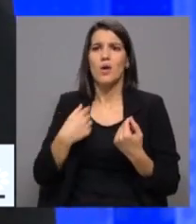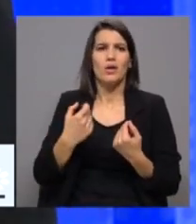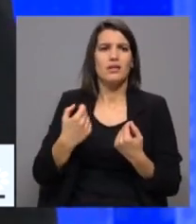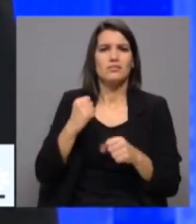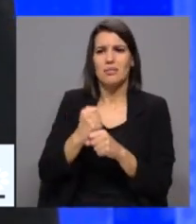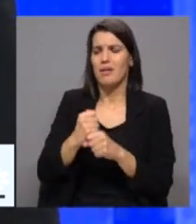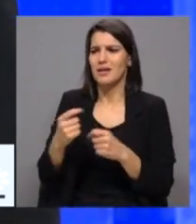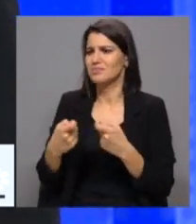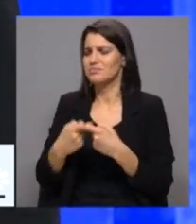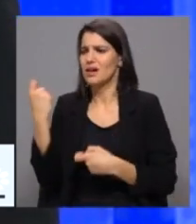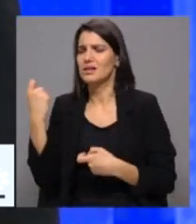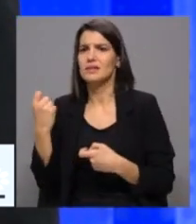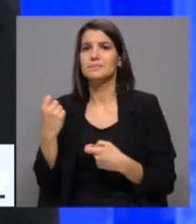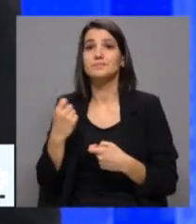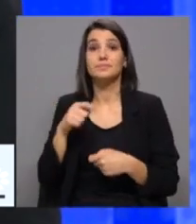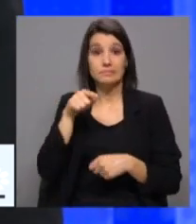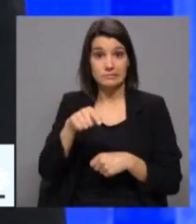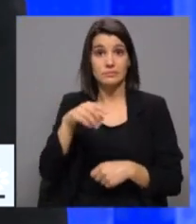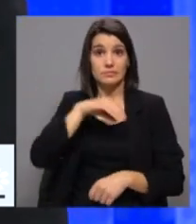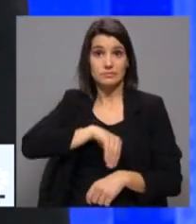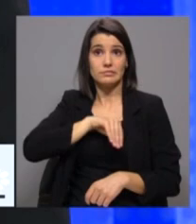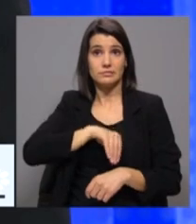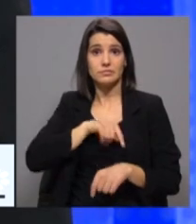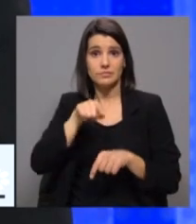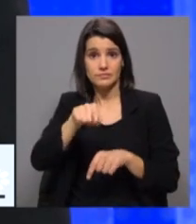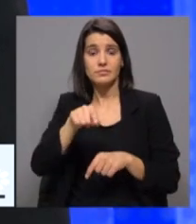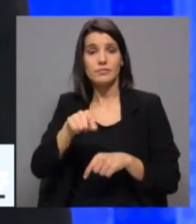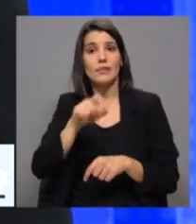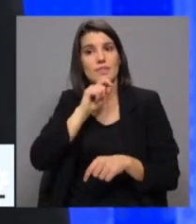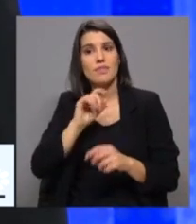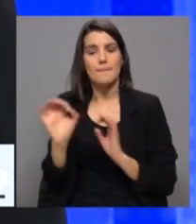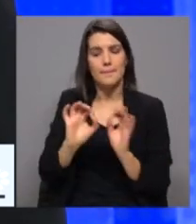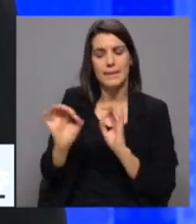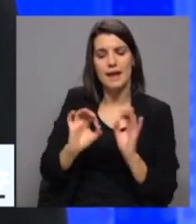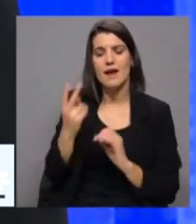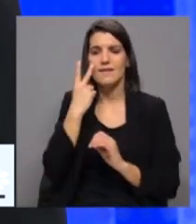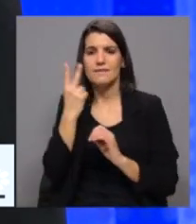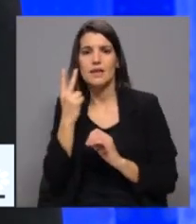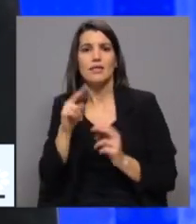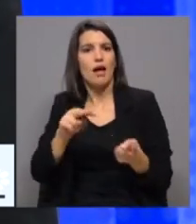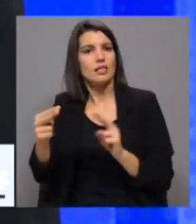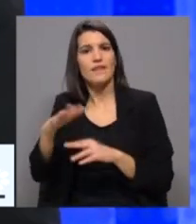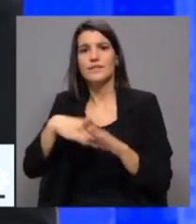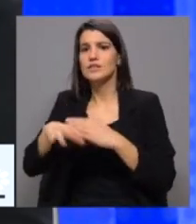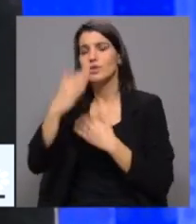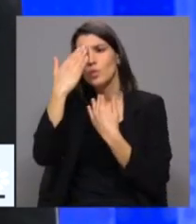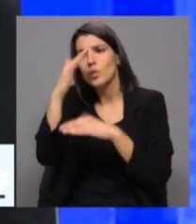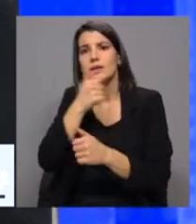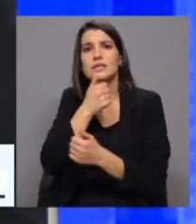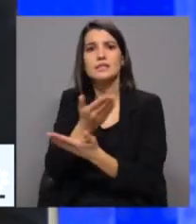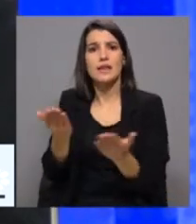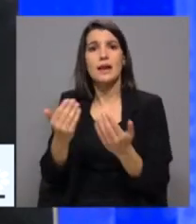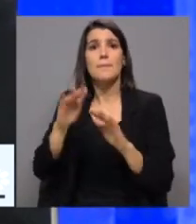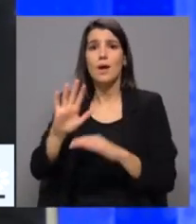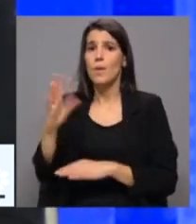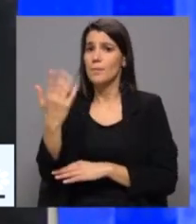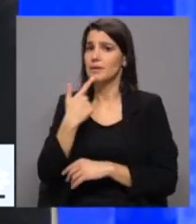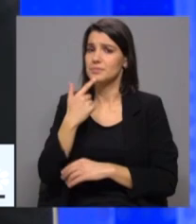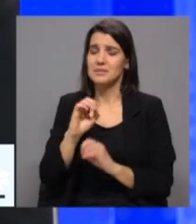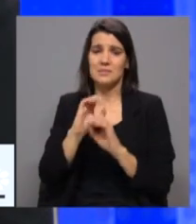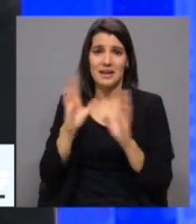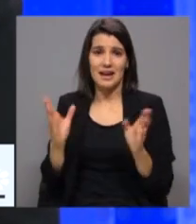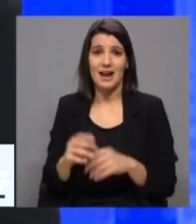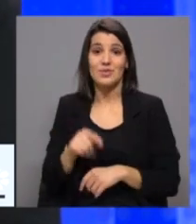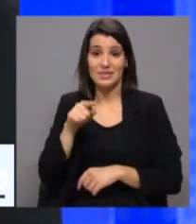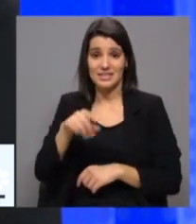poderiam perfeitamente com o RBI poder planear e alterar as suas vidas para fazerem aquilo que querem. Mas para o PAN já deixou muito claro, além do